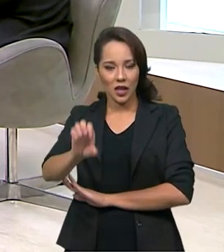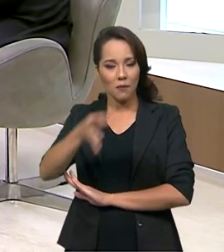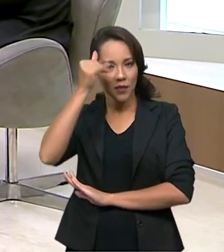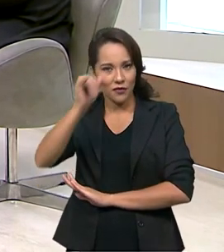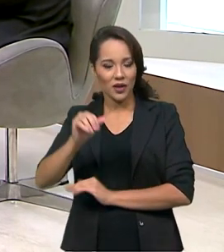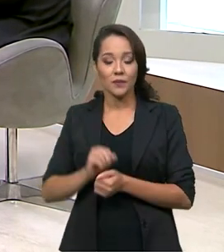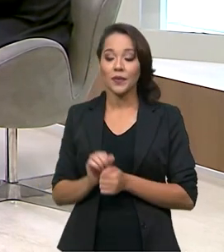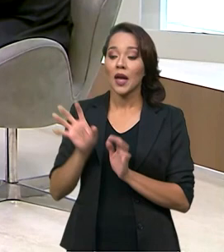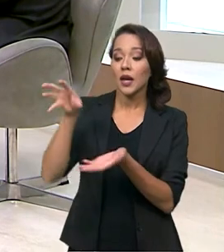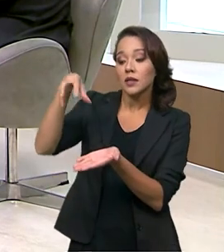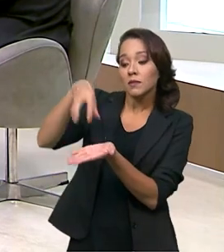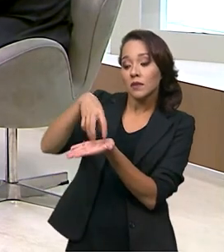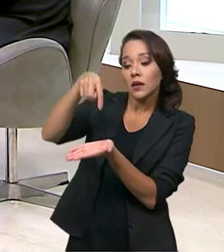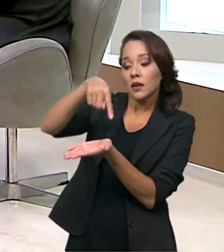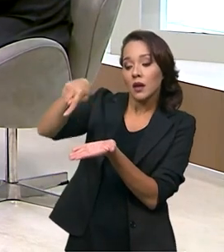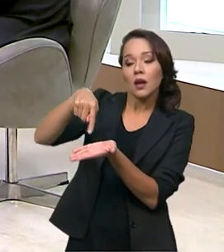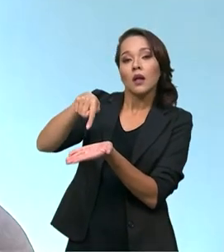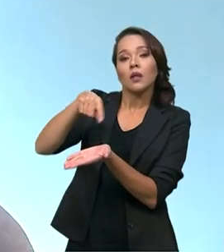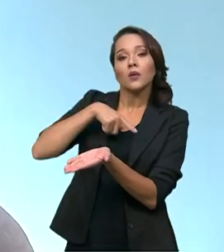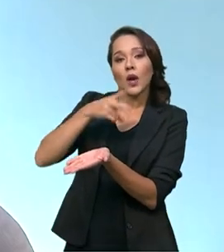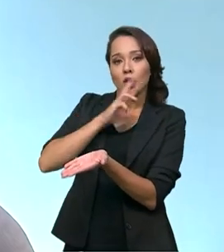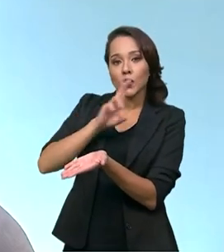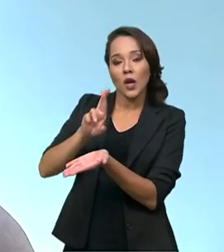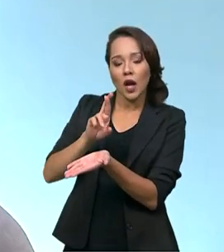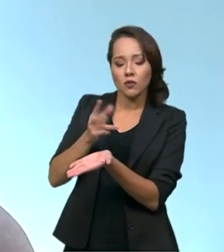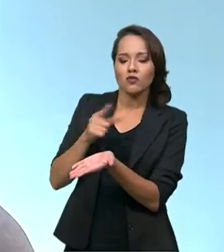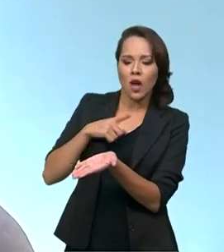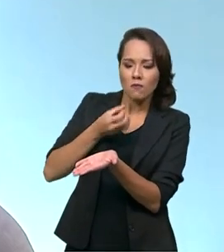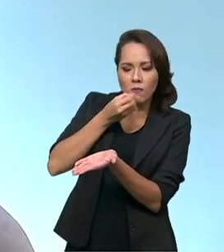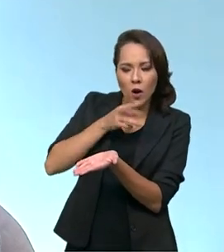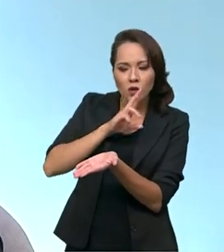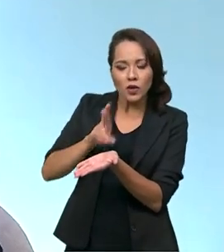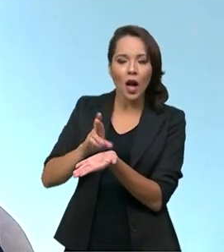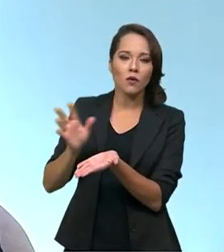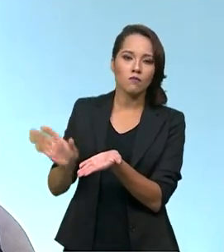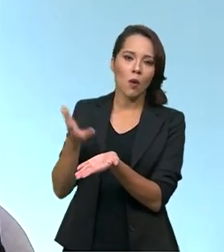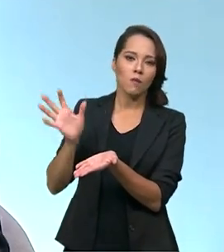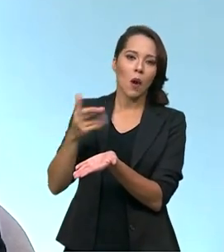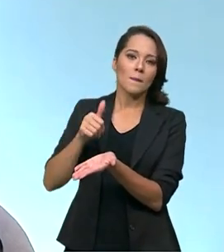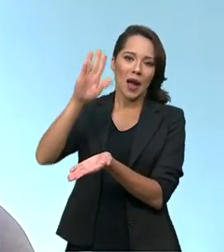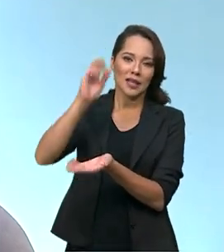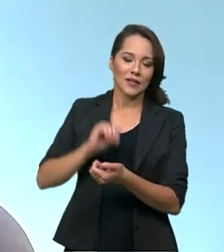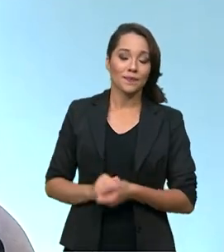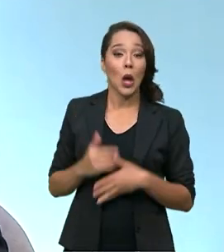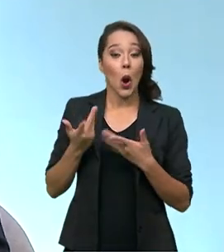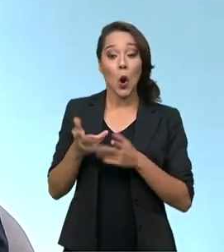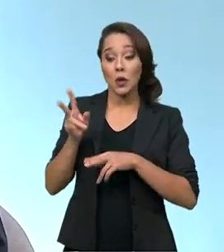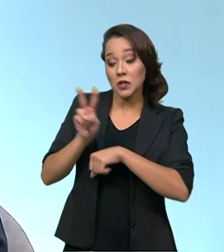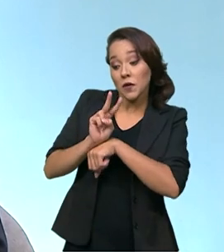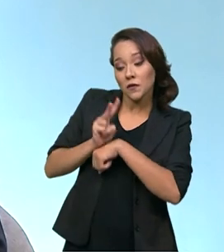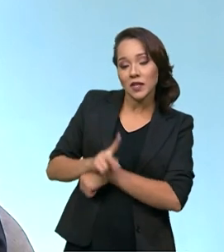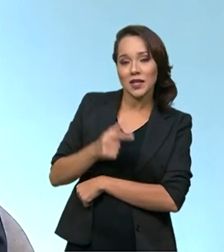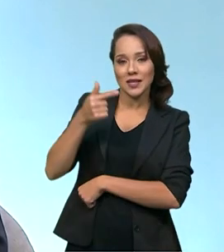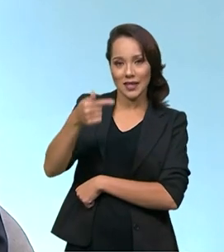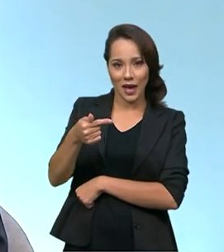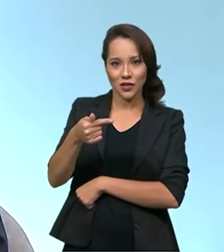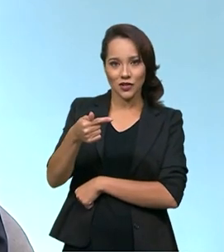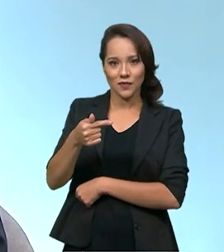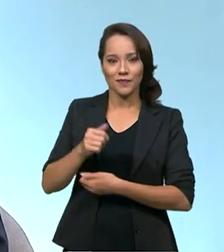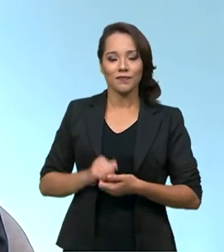serão remuneradas em função dos resultados que entregam. Hoje, nós já monitoramos sete indicadores.